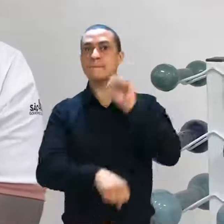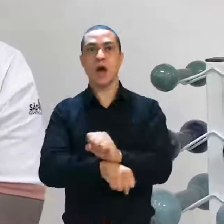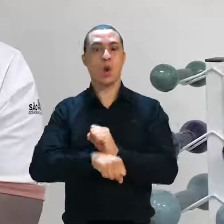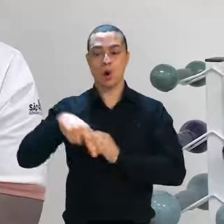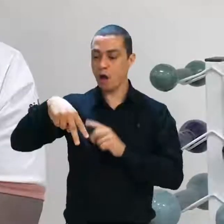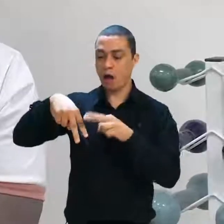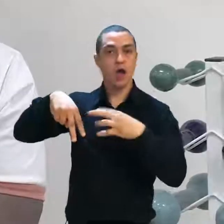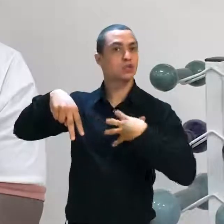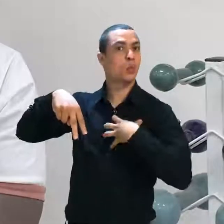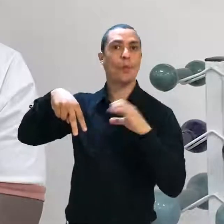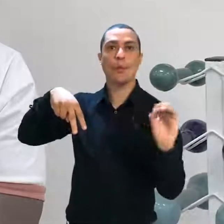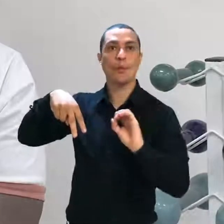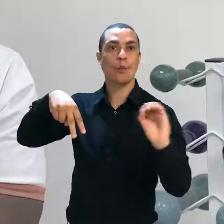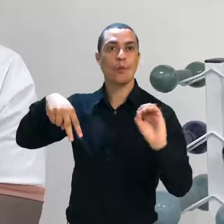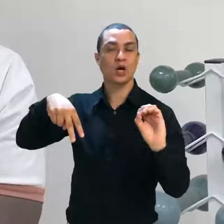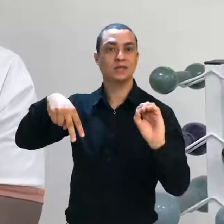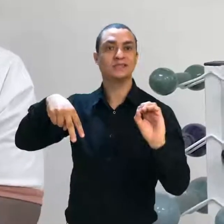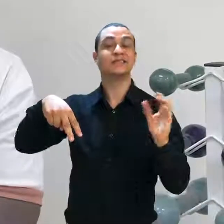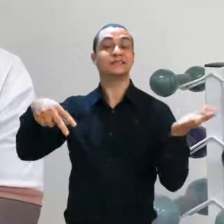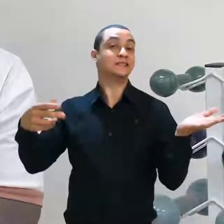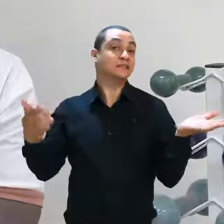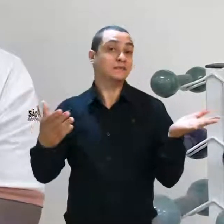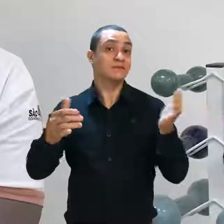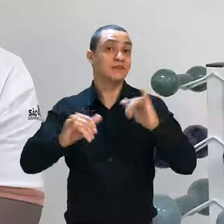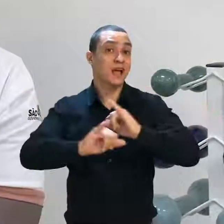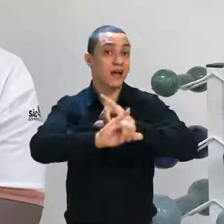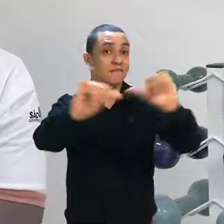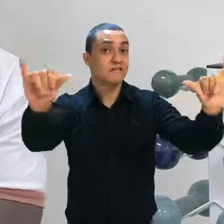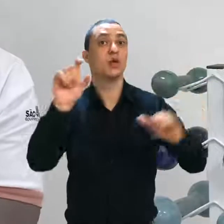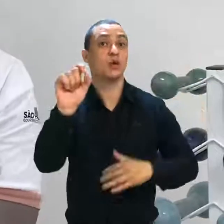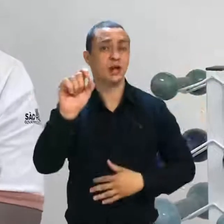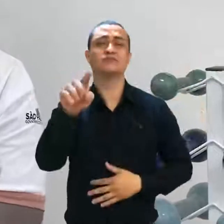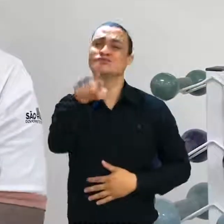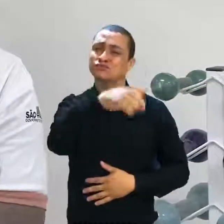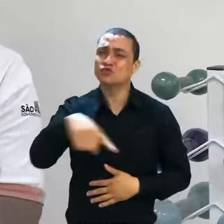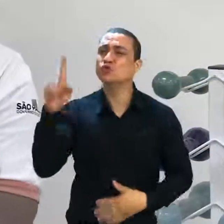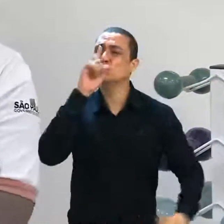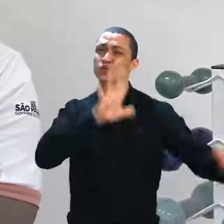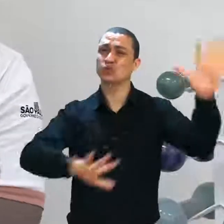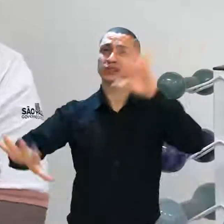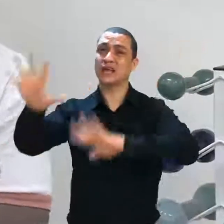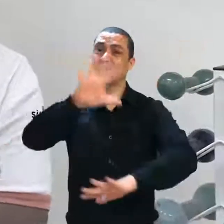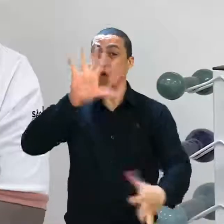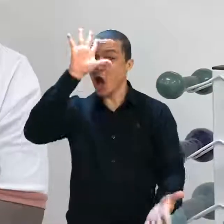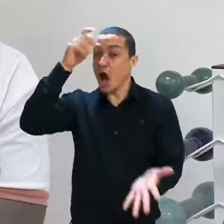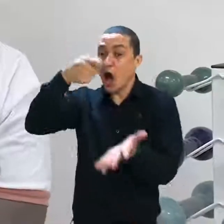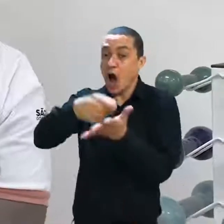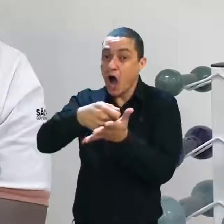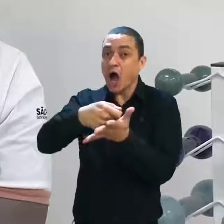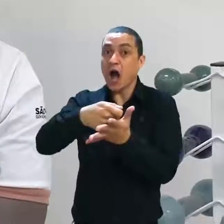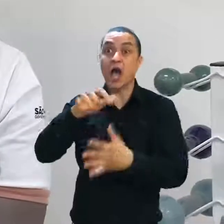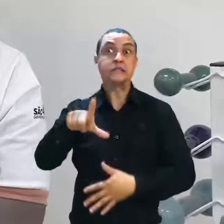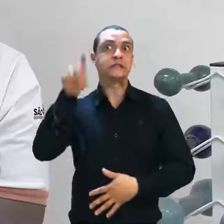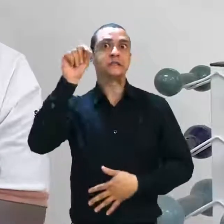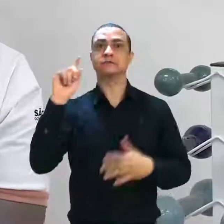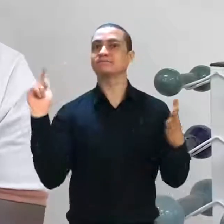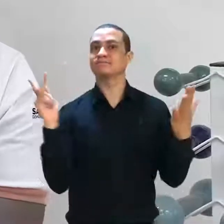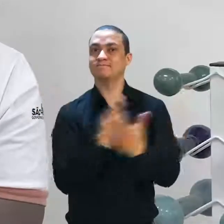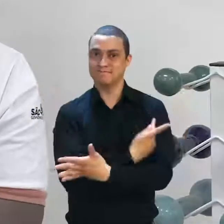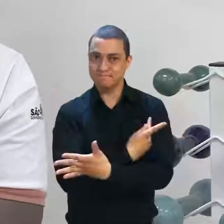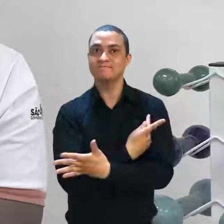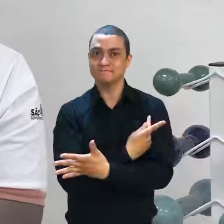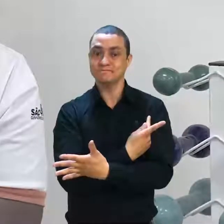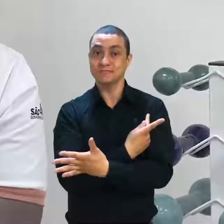e o que eu tenho a deixar é que nós temos que tomar cuidado com as nossas escolhas, que as nossas